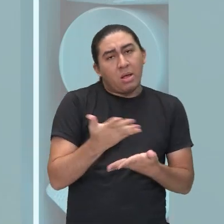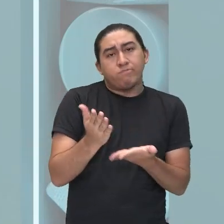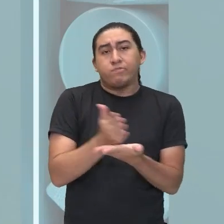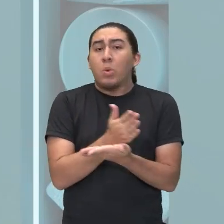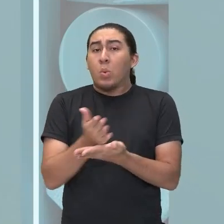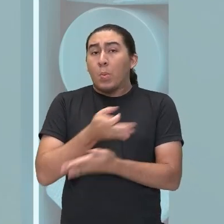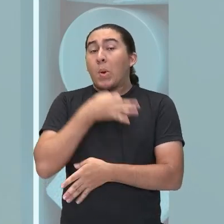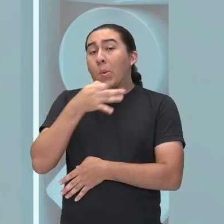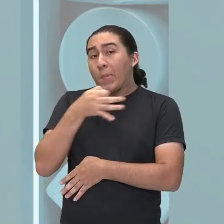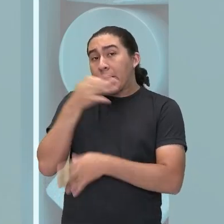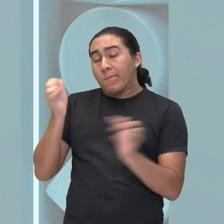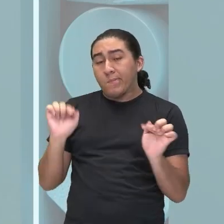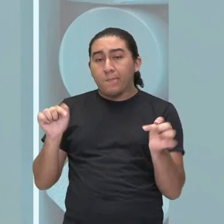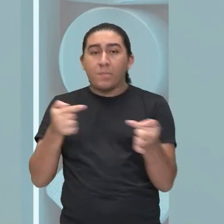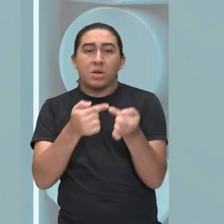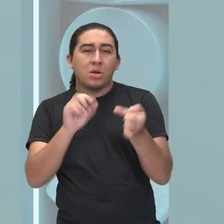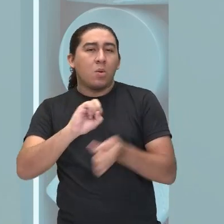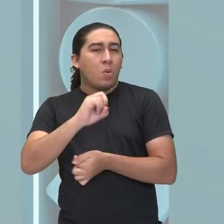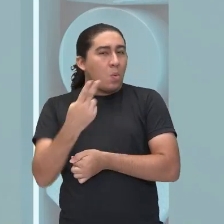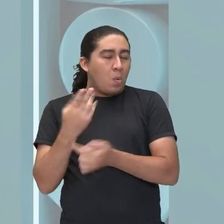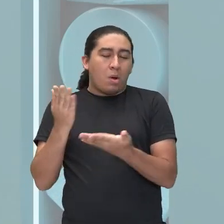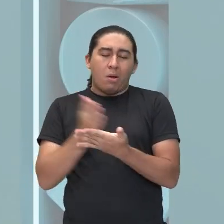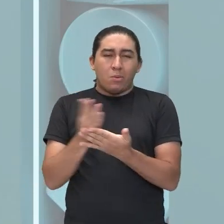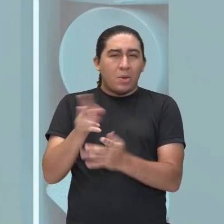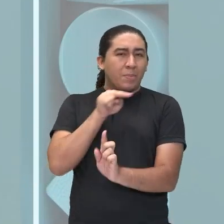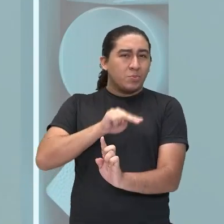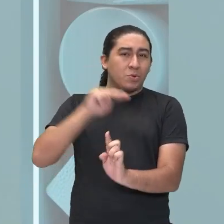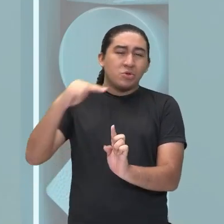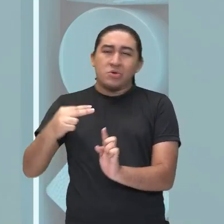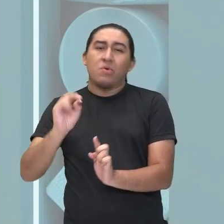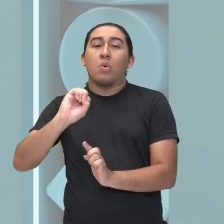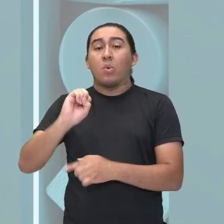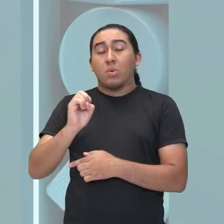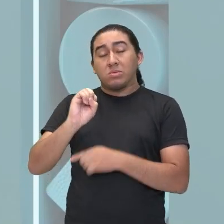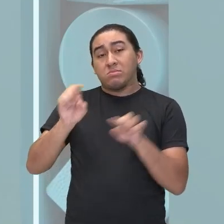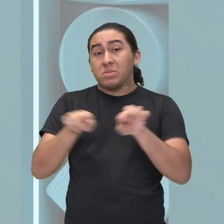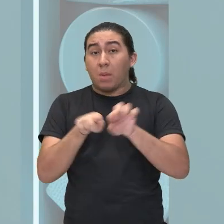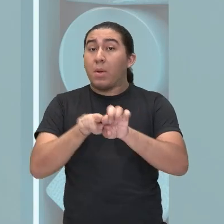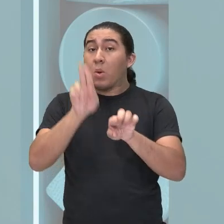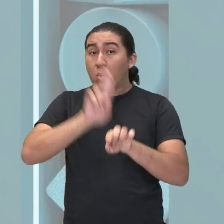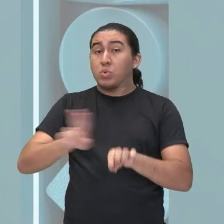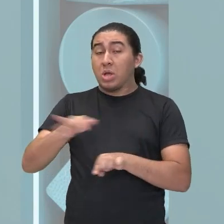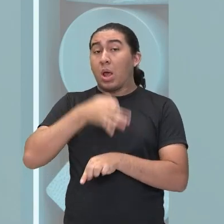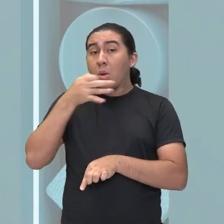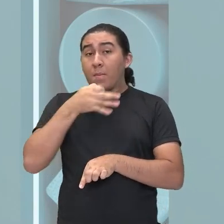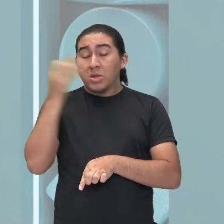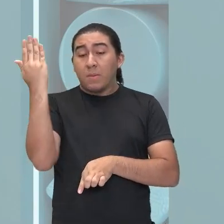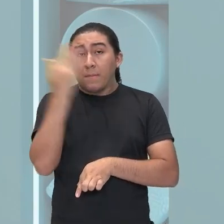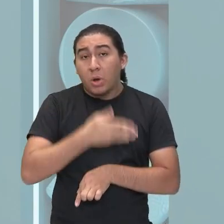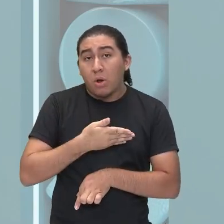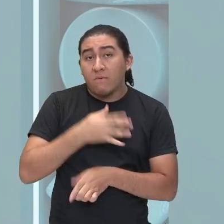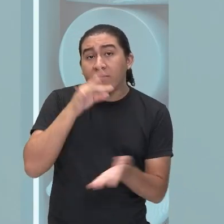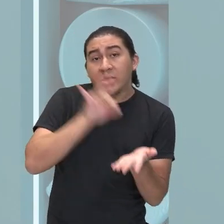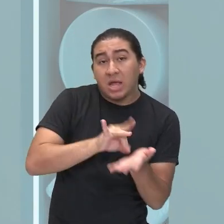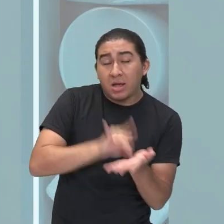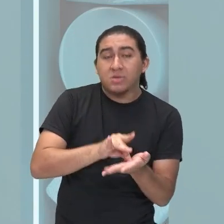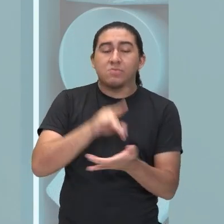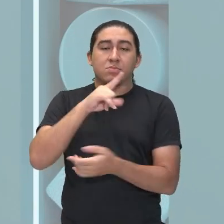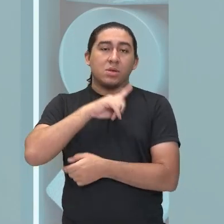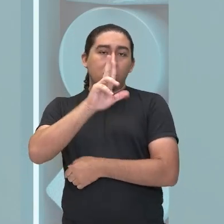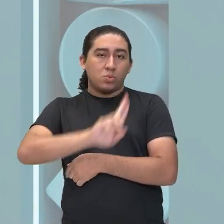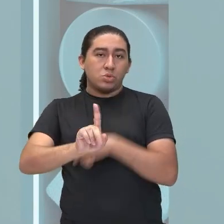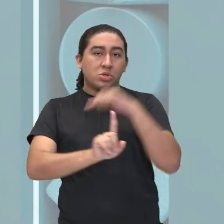opinião, determinado ponto de vista, e utilizamos argumentos para defender o ponto de vista, nós estamos fazendo uso de tipos